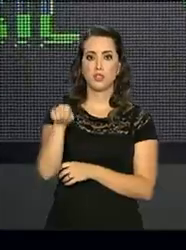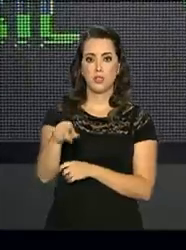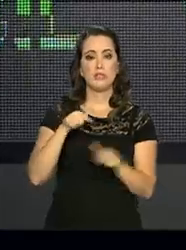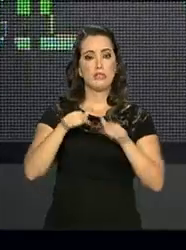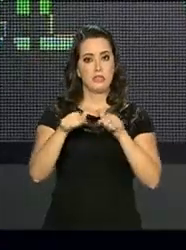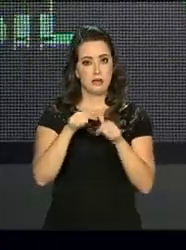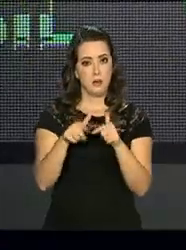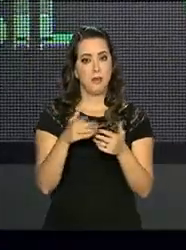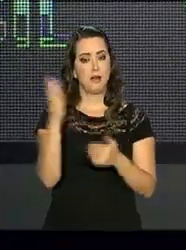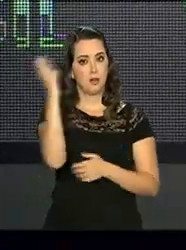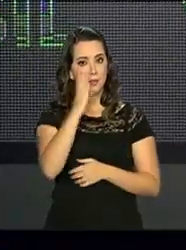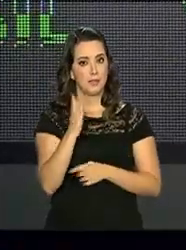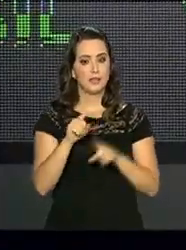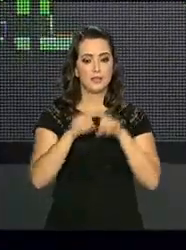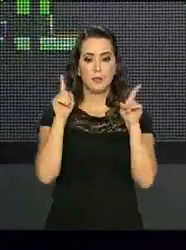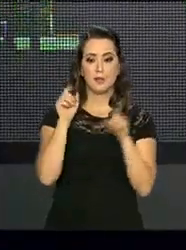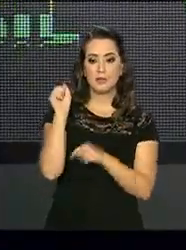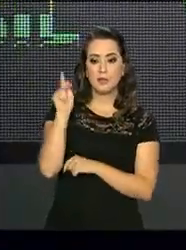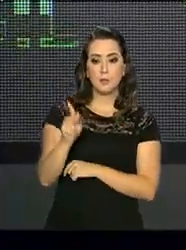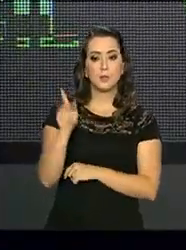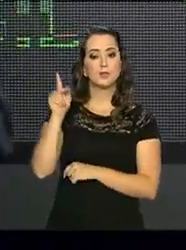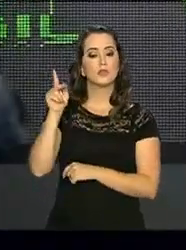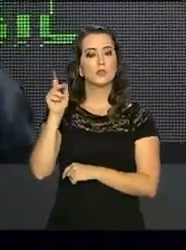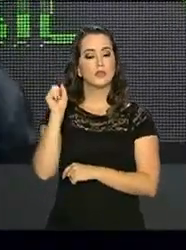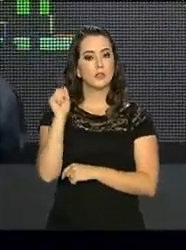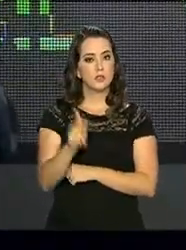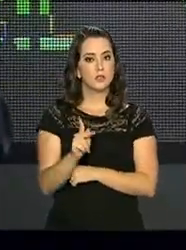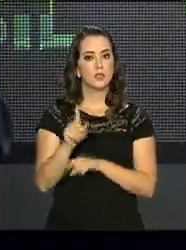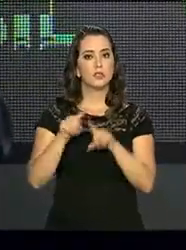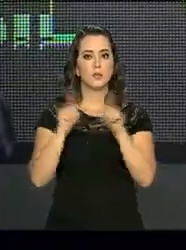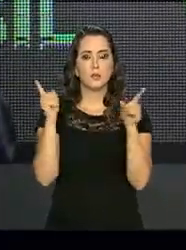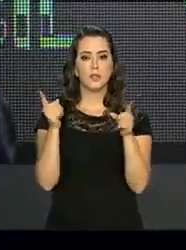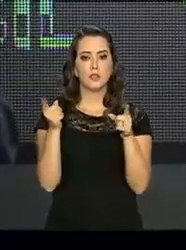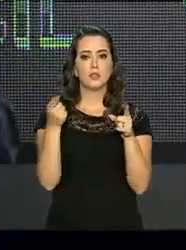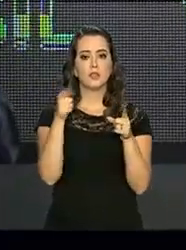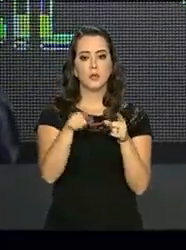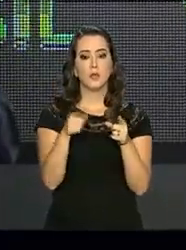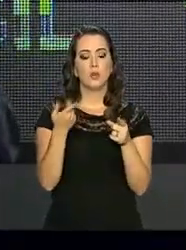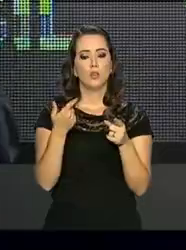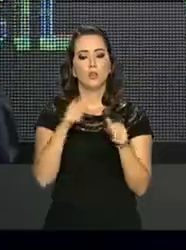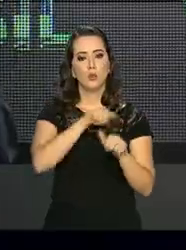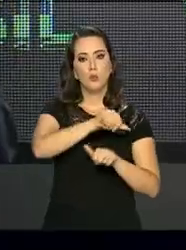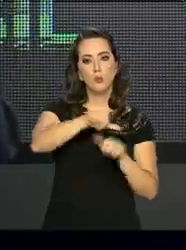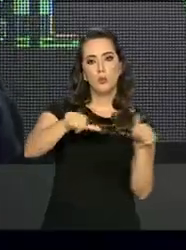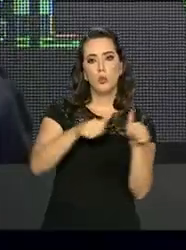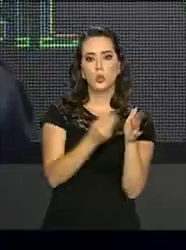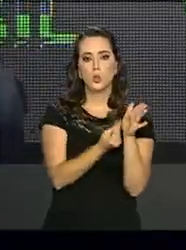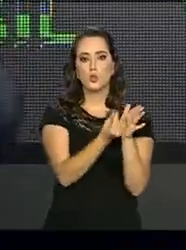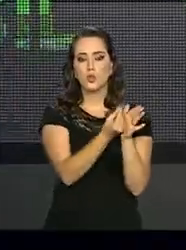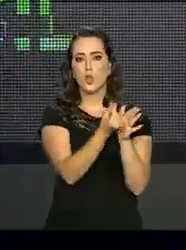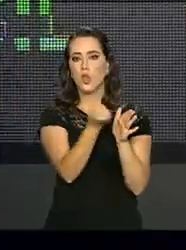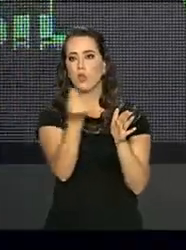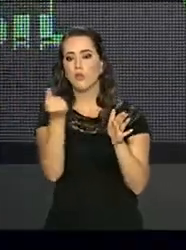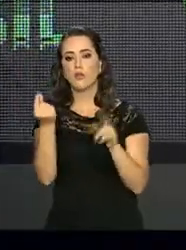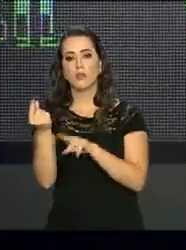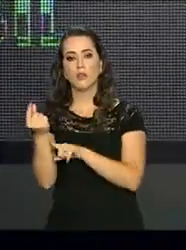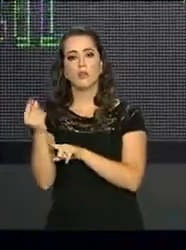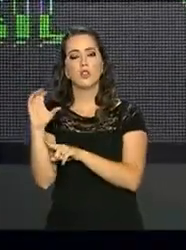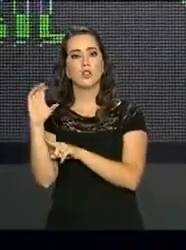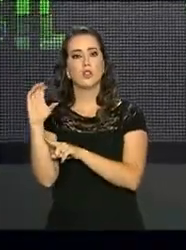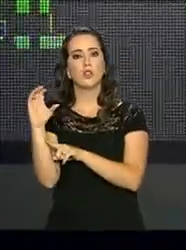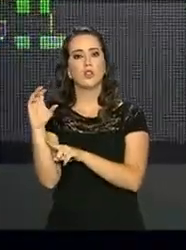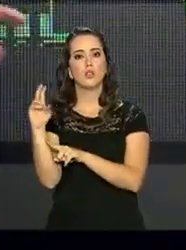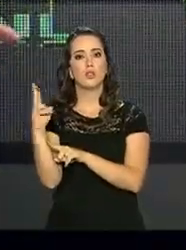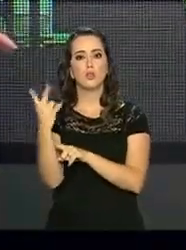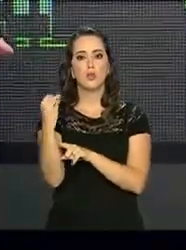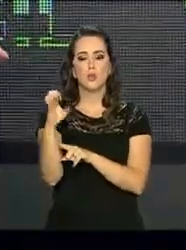que se aposentam, vêm para o Chile, e quando a remessa do dinheiro da aposentadoria se dá para o Chile,